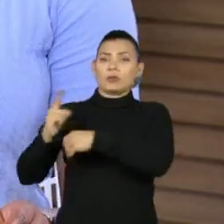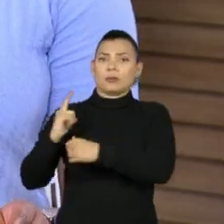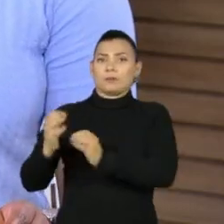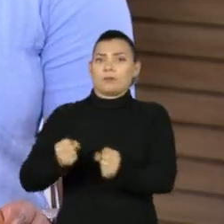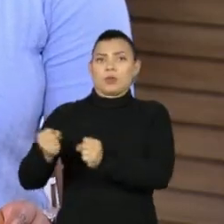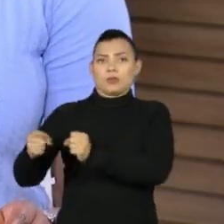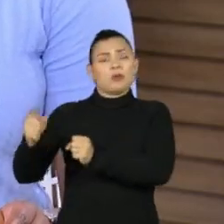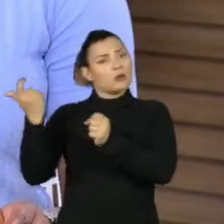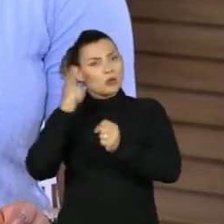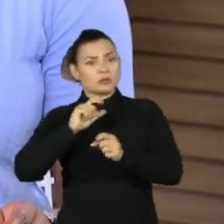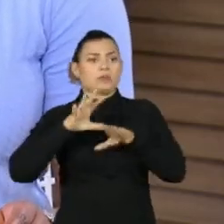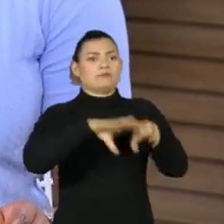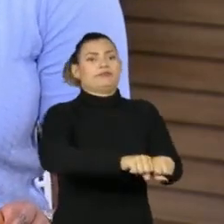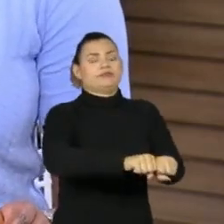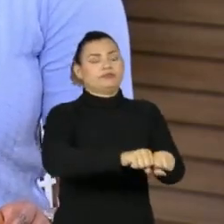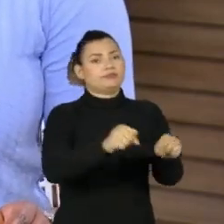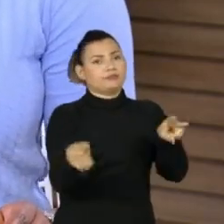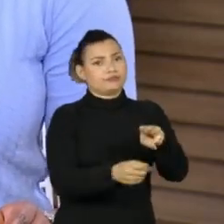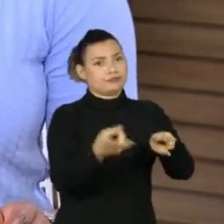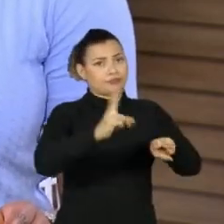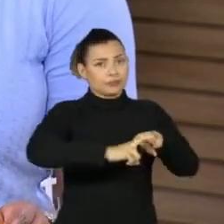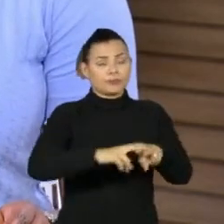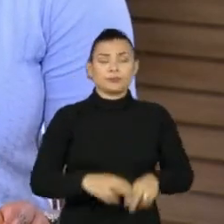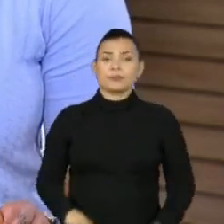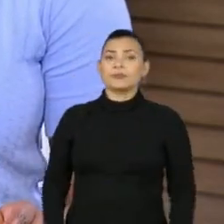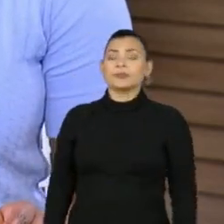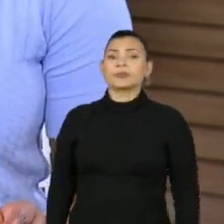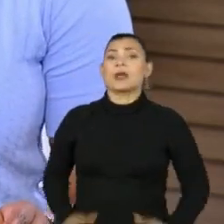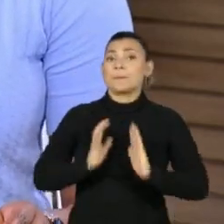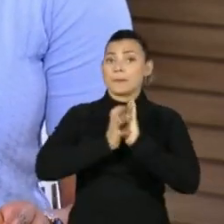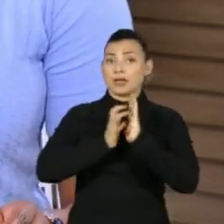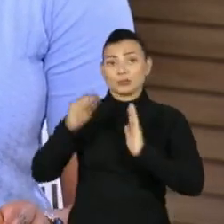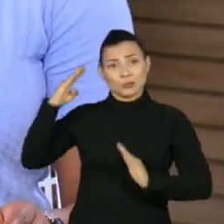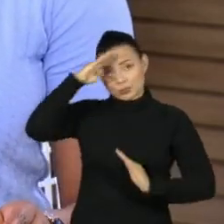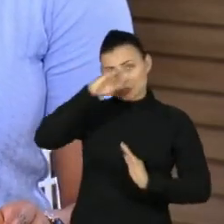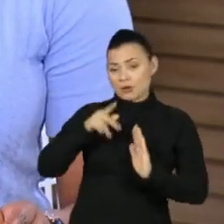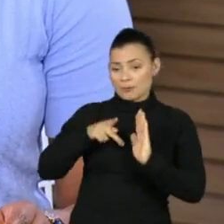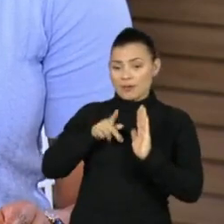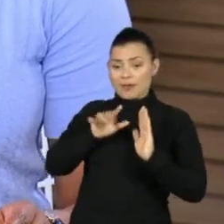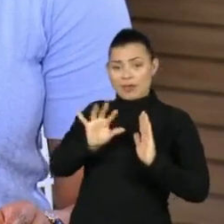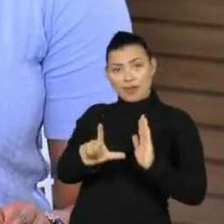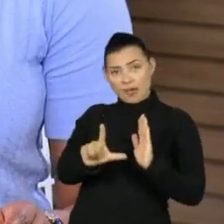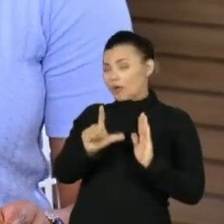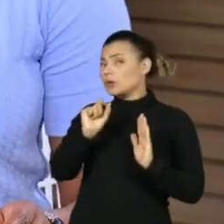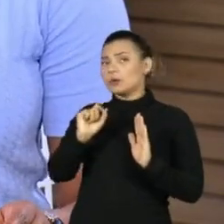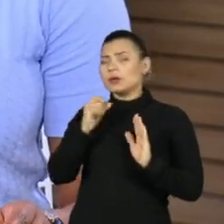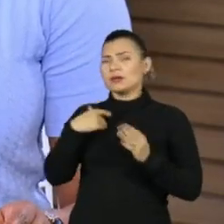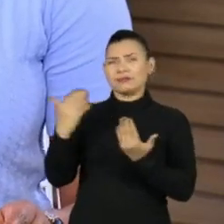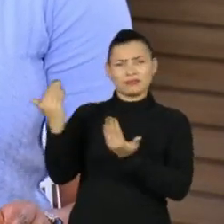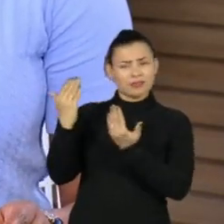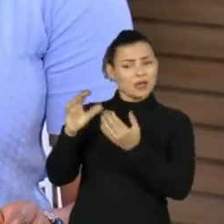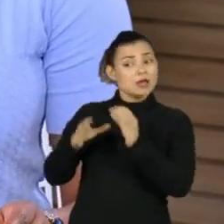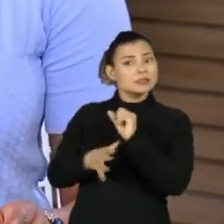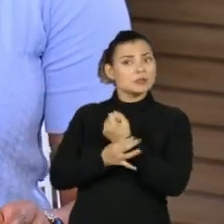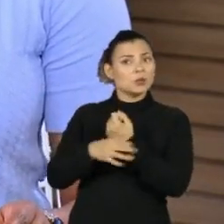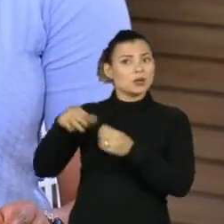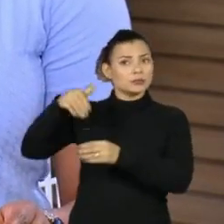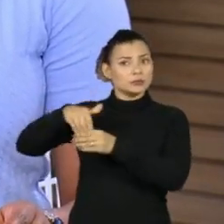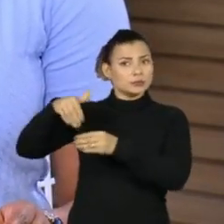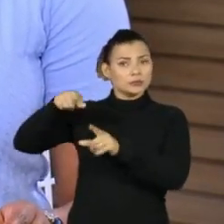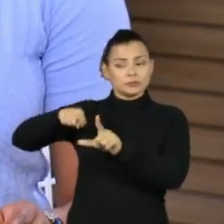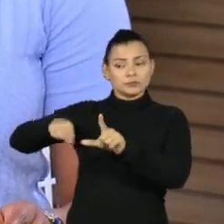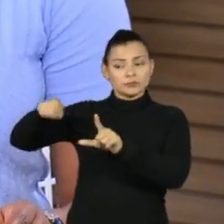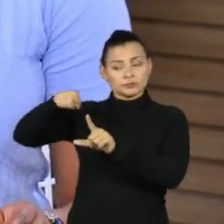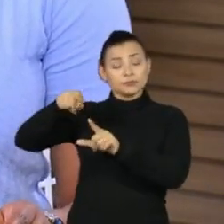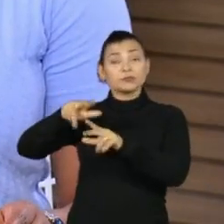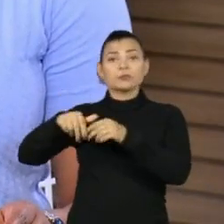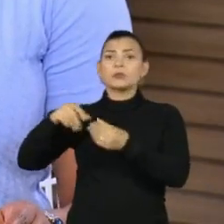Às vésperas da eleição, o partido de Jair Bolsonaro, o PL, volta a questionar a segurança das urnas. O partido enviou